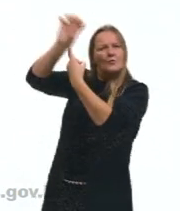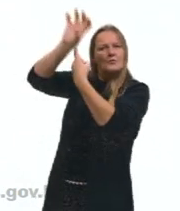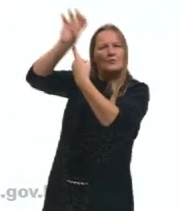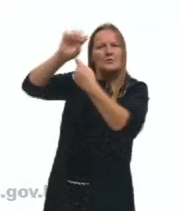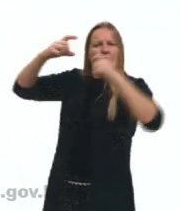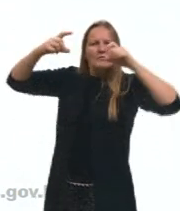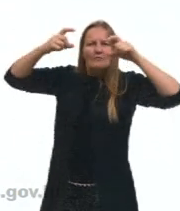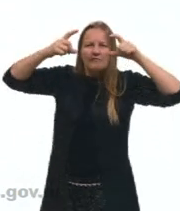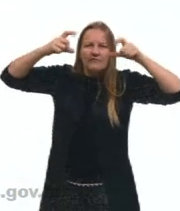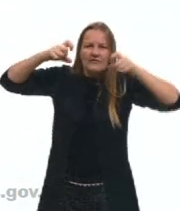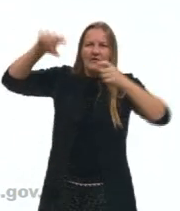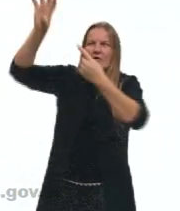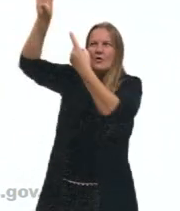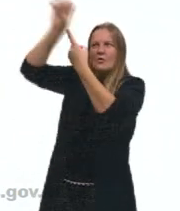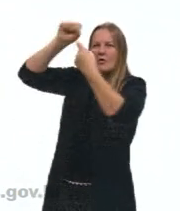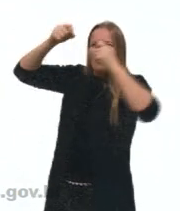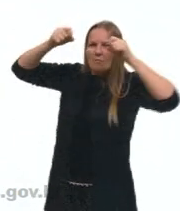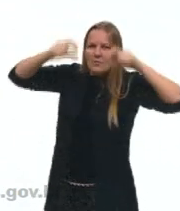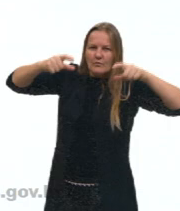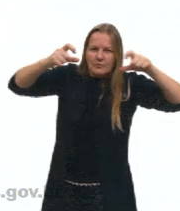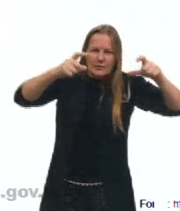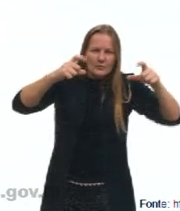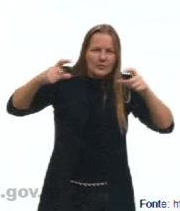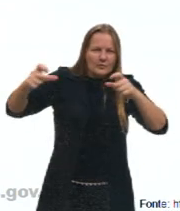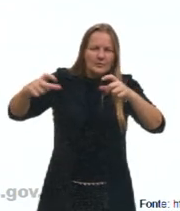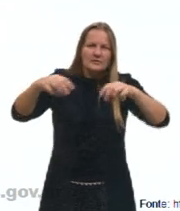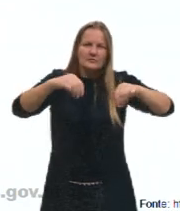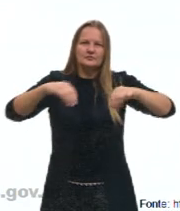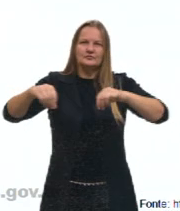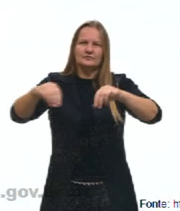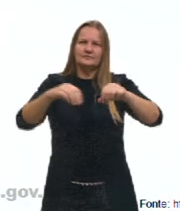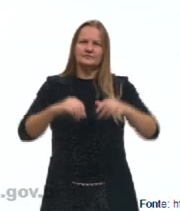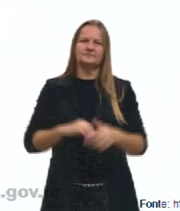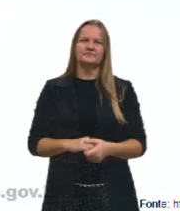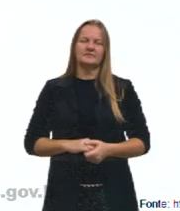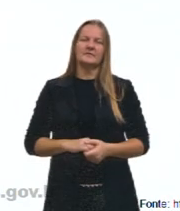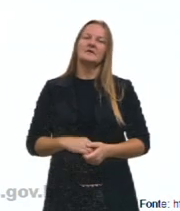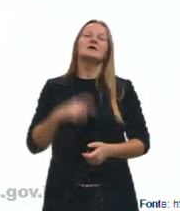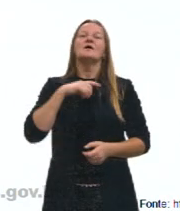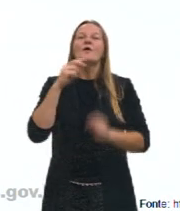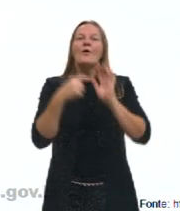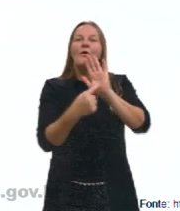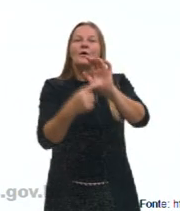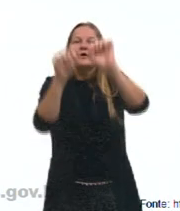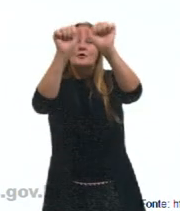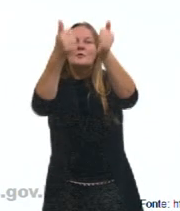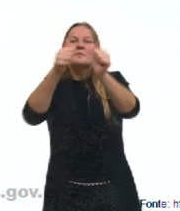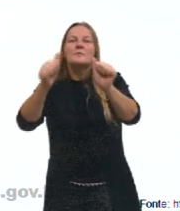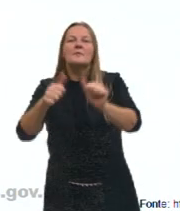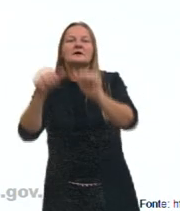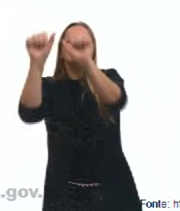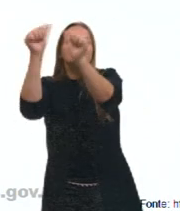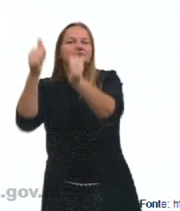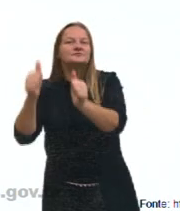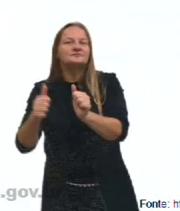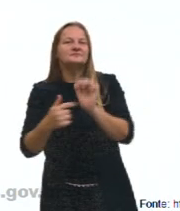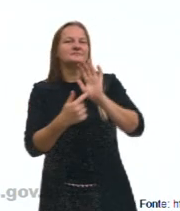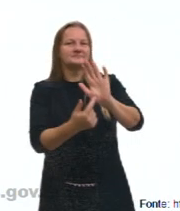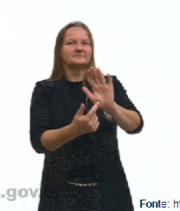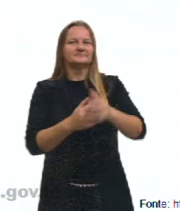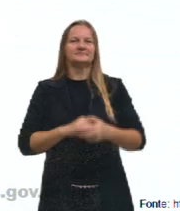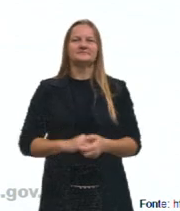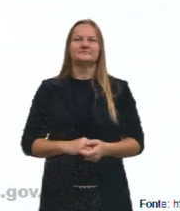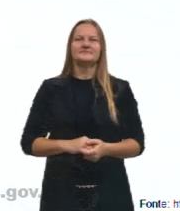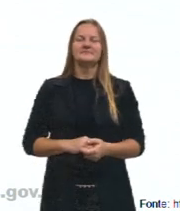imagens, né, do terreno, tá, gurizada? Deixei para vocês, né, essas imagens, tá, gurizada?